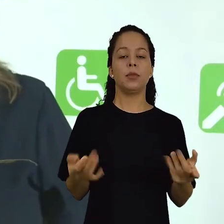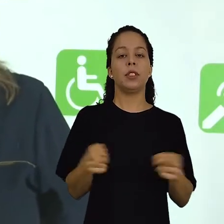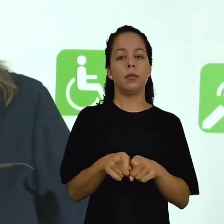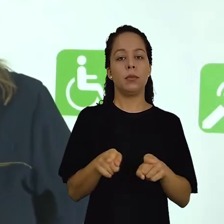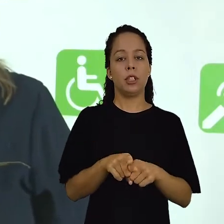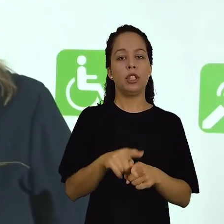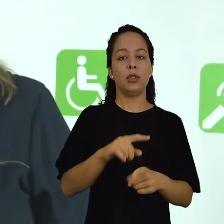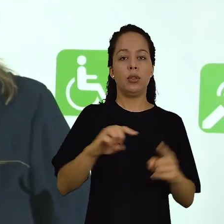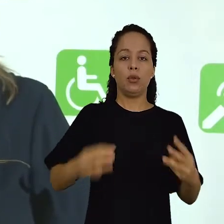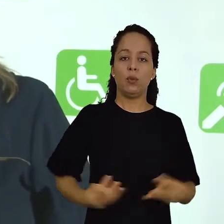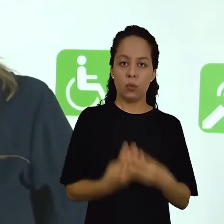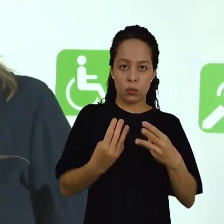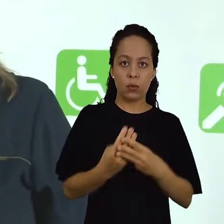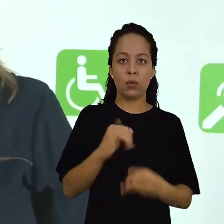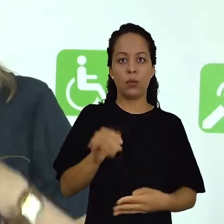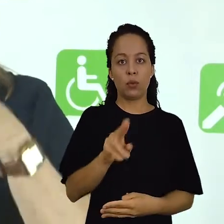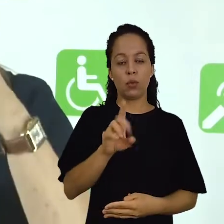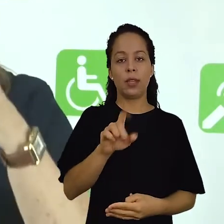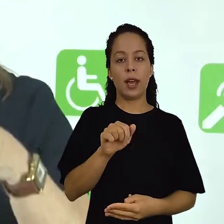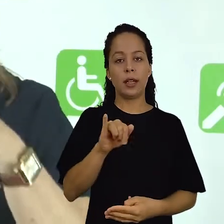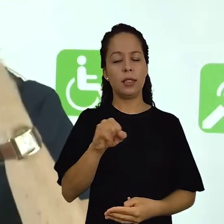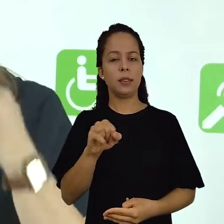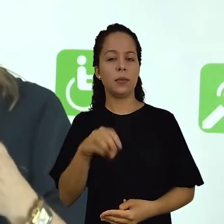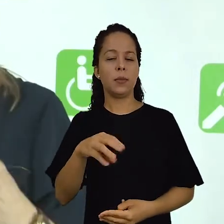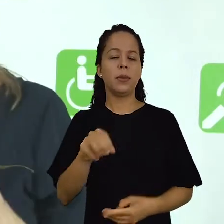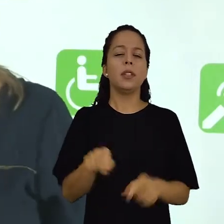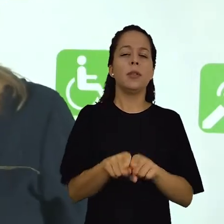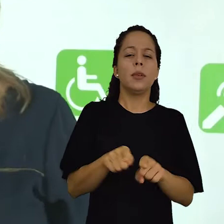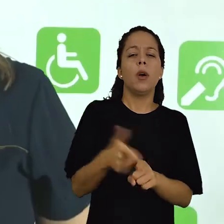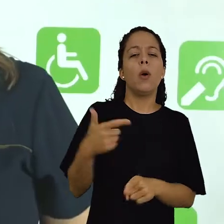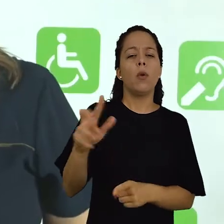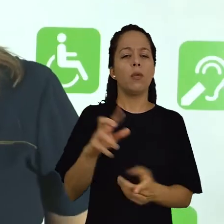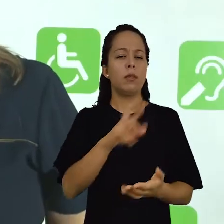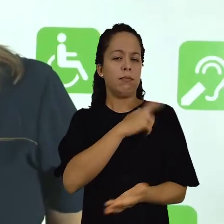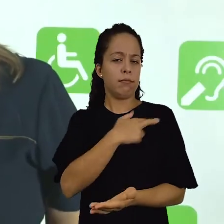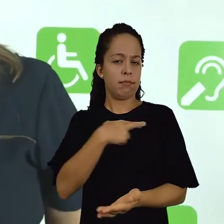o judaísmo, o taoísmo, etc.